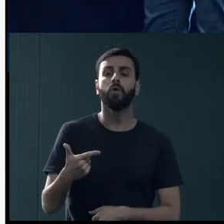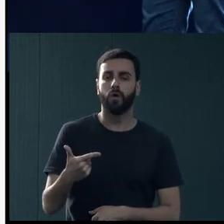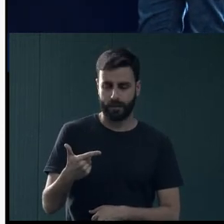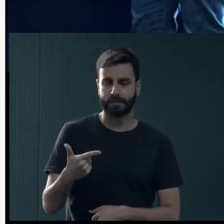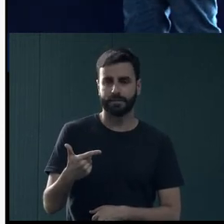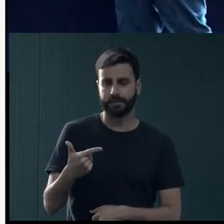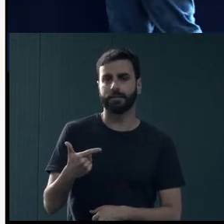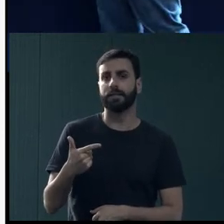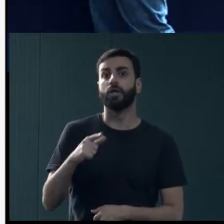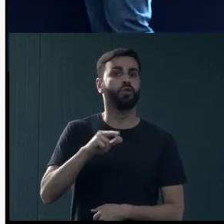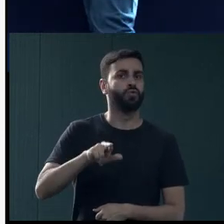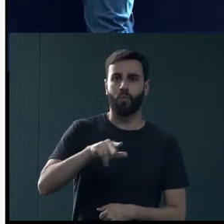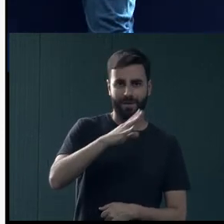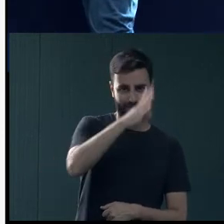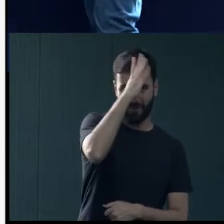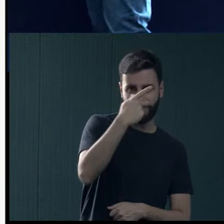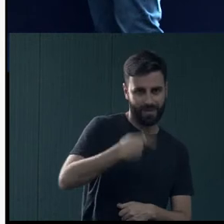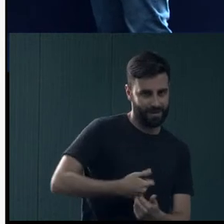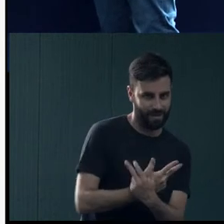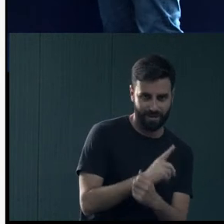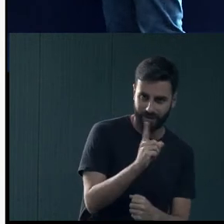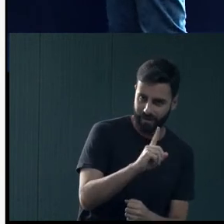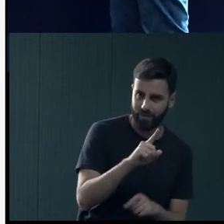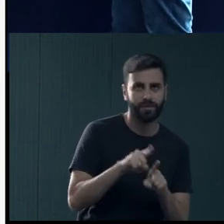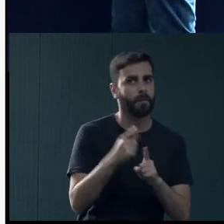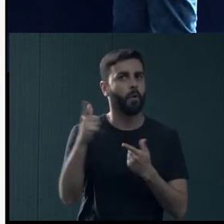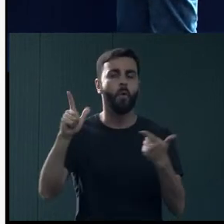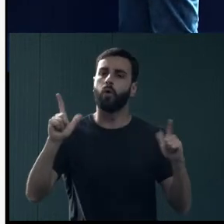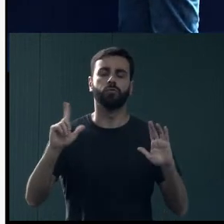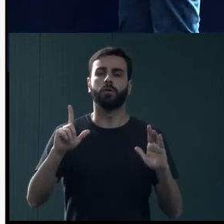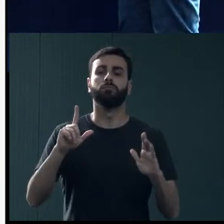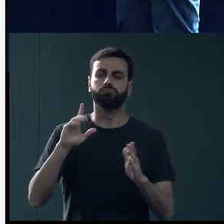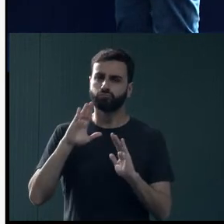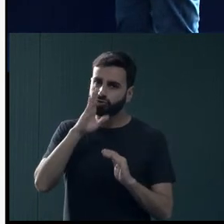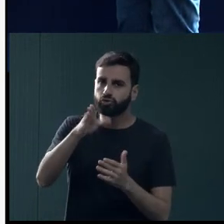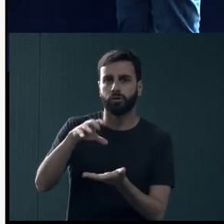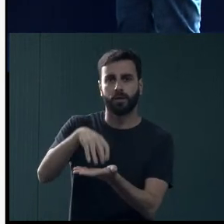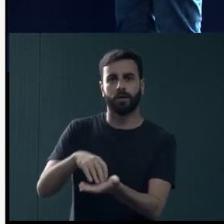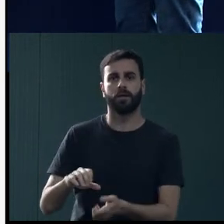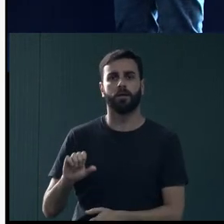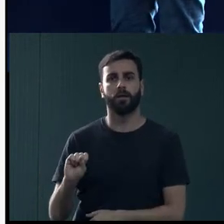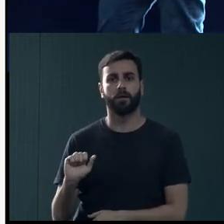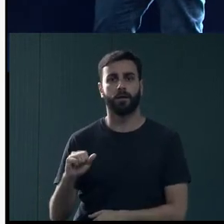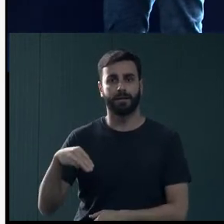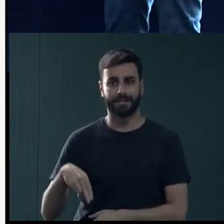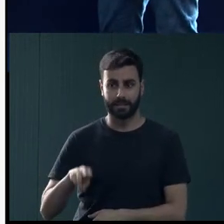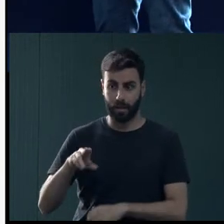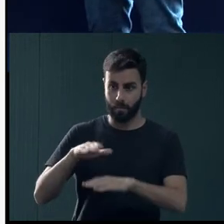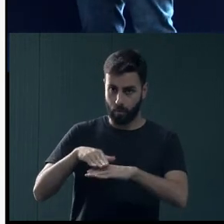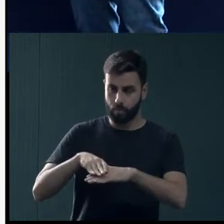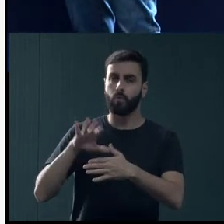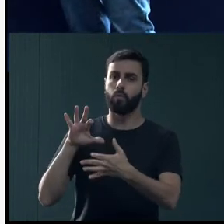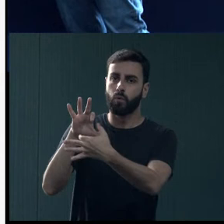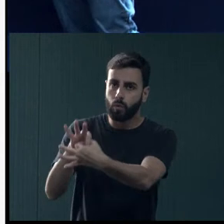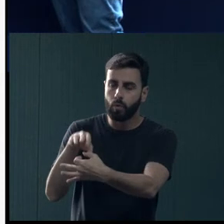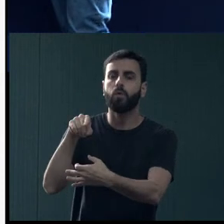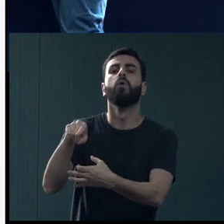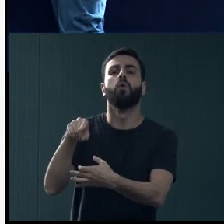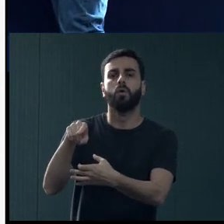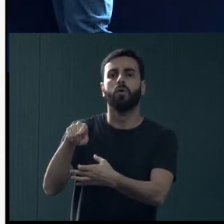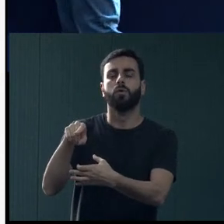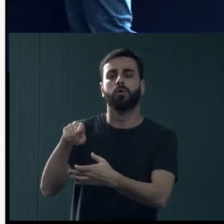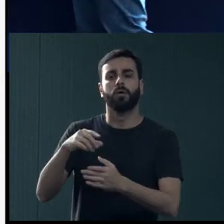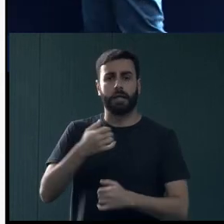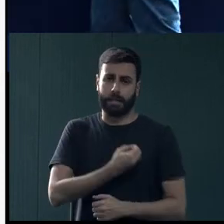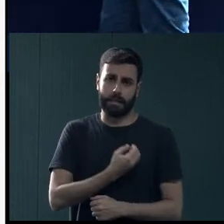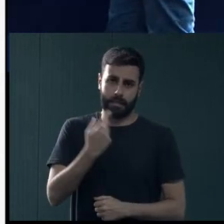Não vai ser o bombeiro da UFV ou outras pessoas mais, porque o SAMU provavelmente vai direcionar dentro da rede para onde